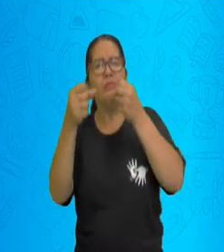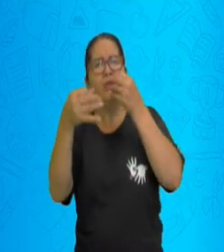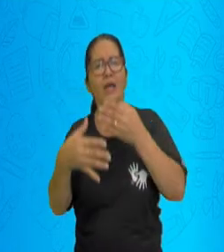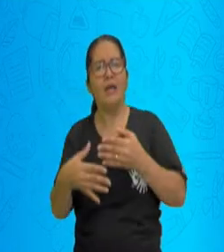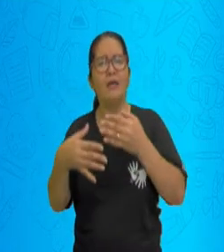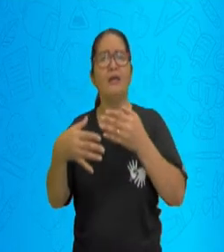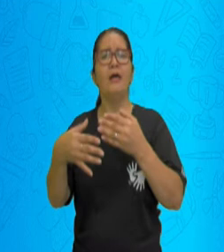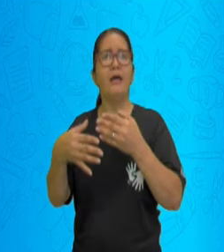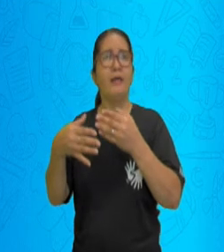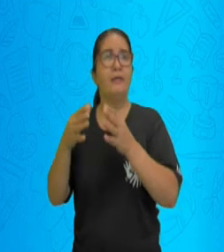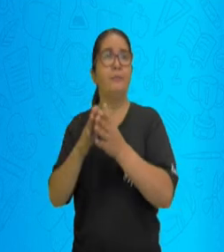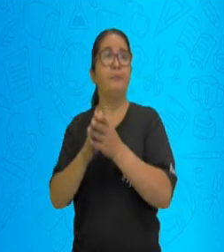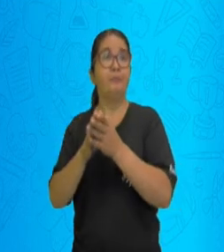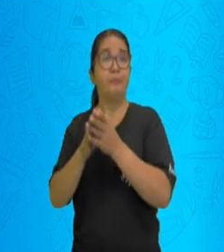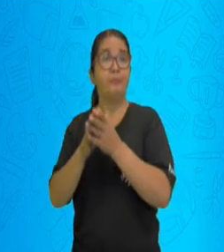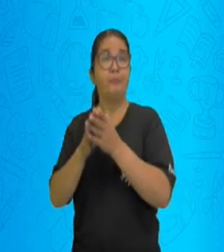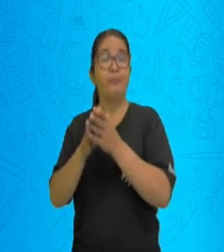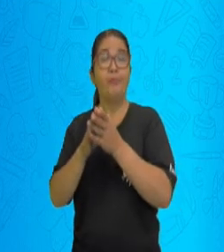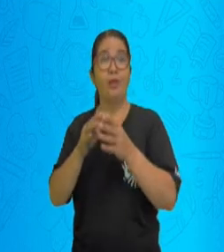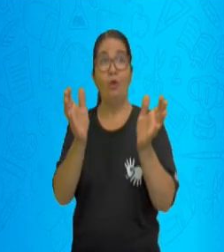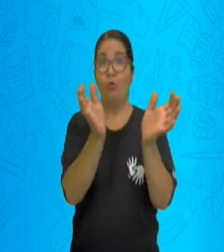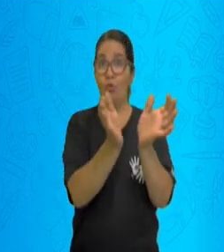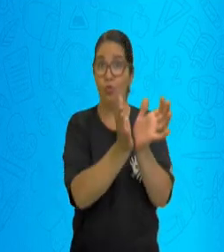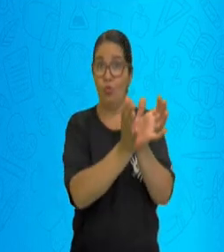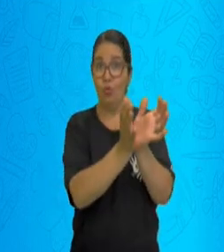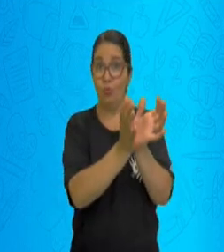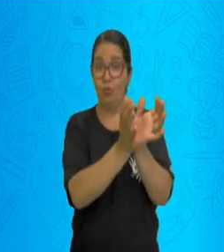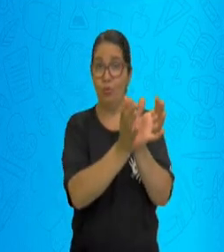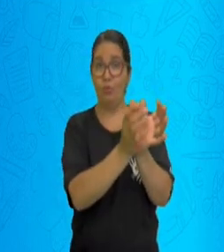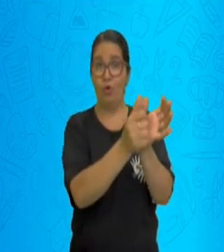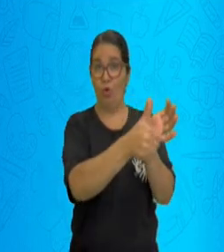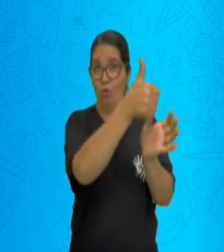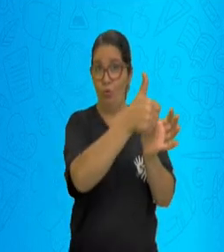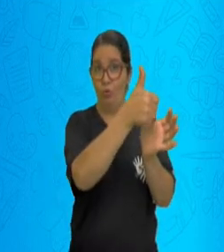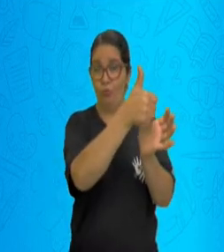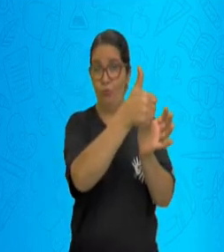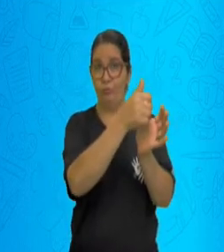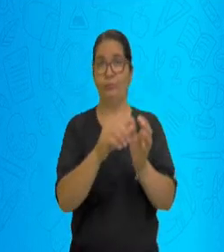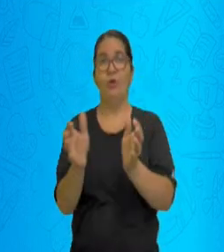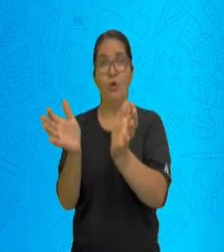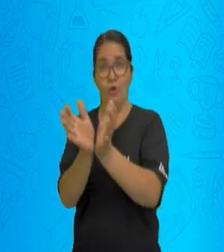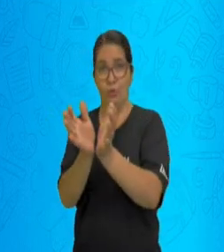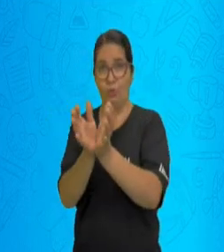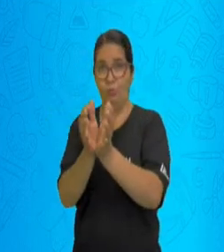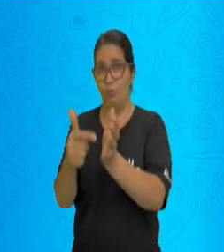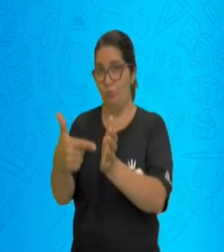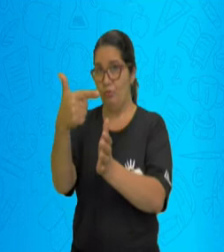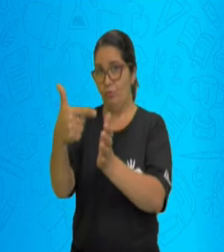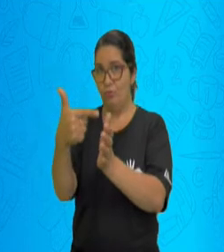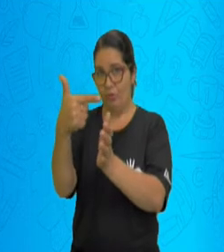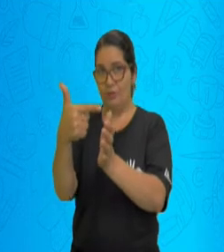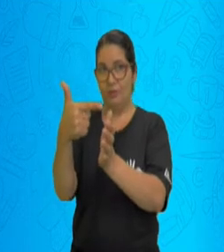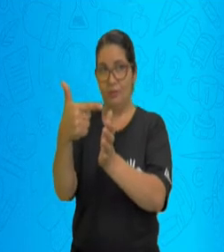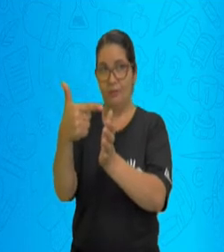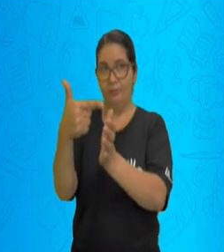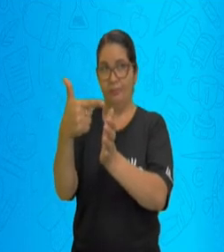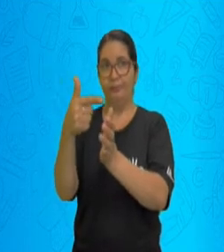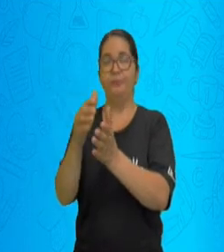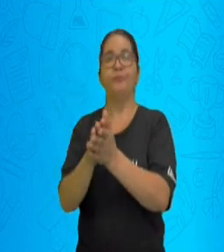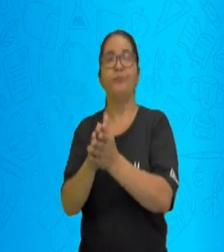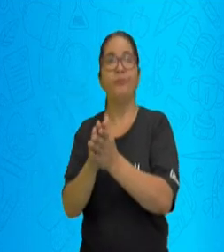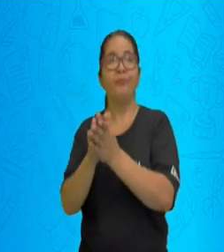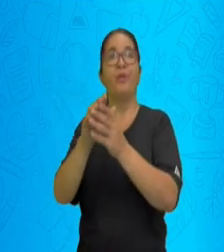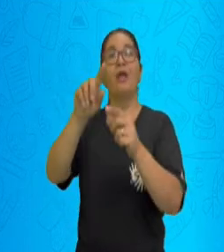Então eu tenho aqui o primeiro membro e aqui eu tenho o segundo membro, o que está